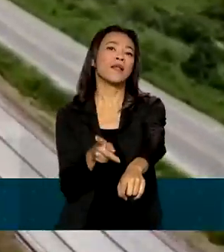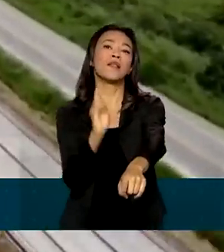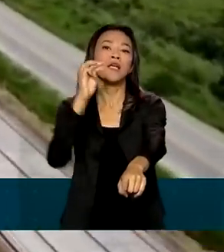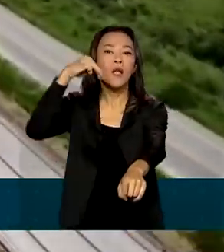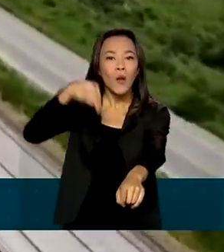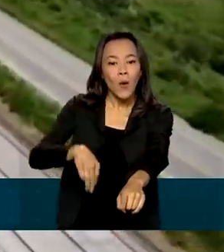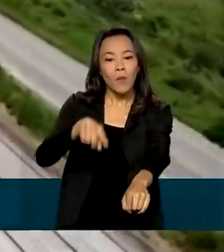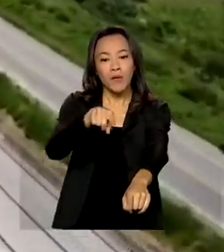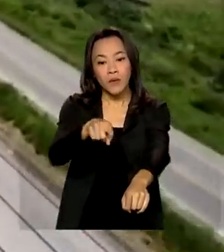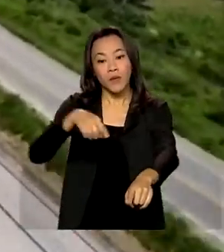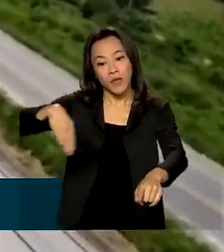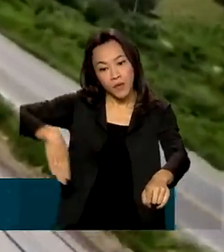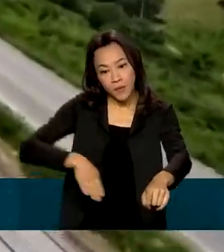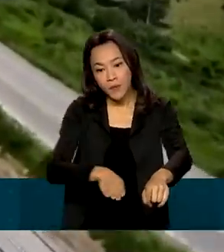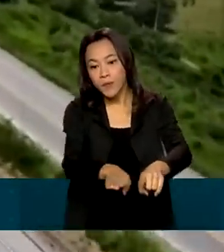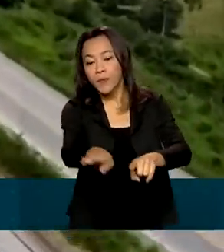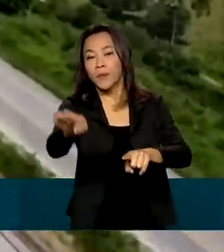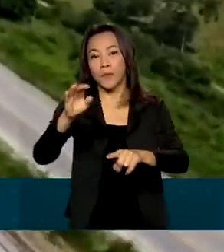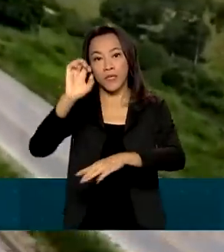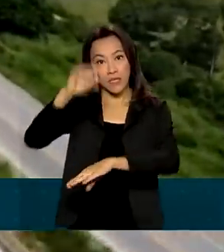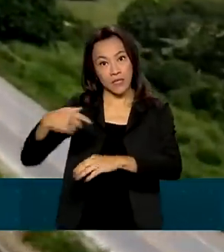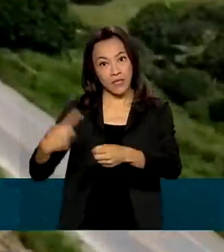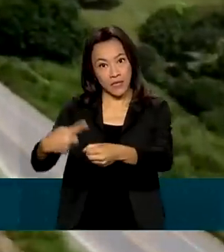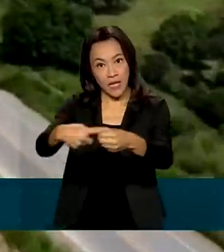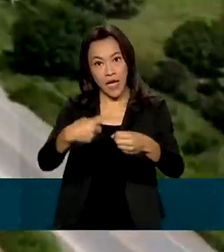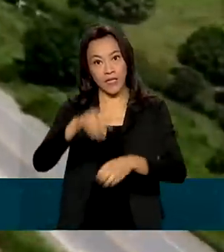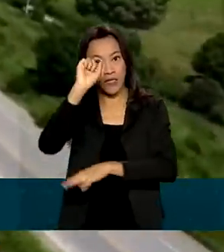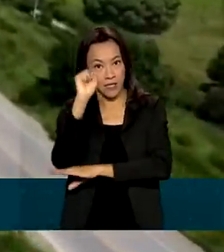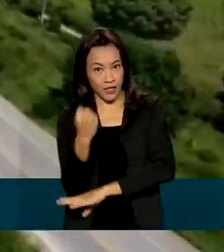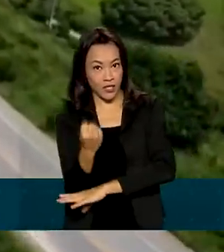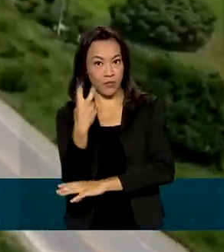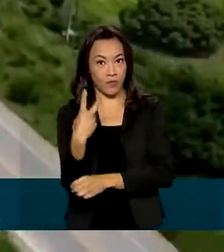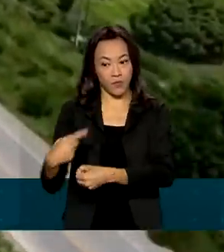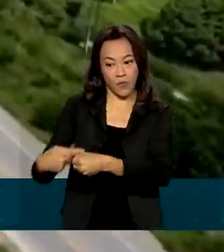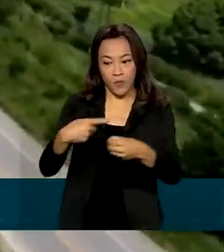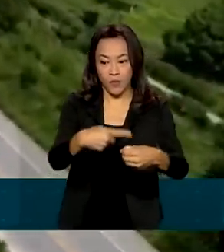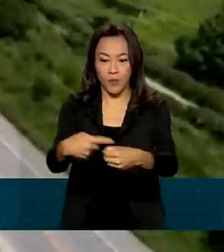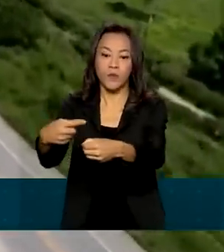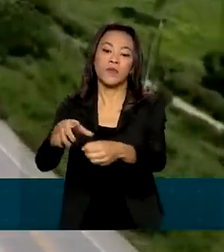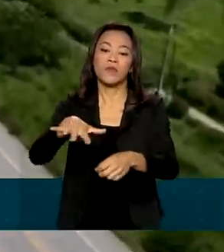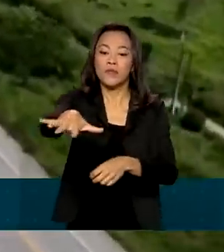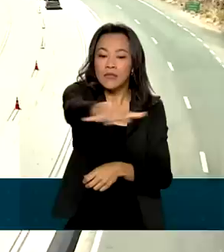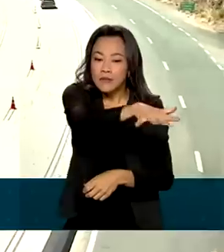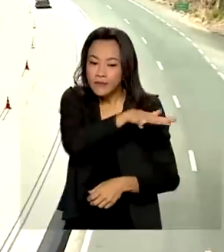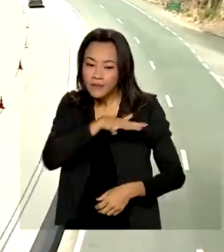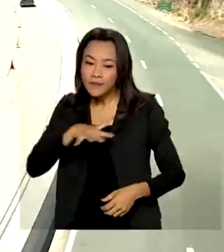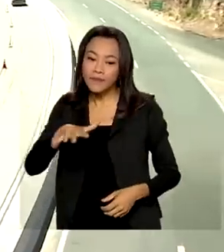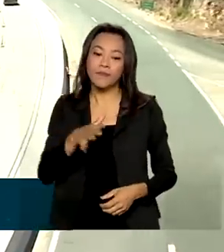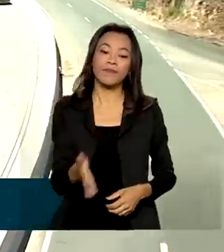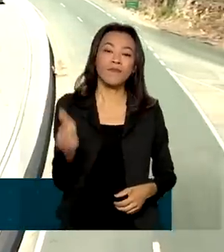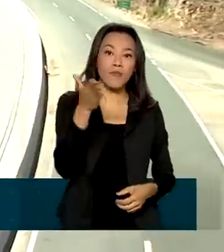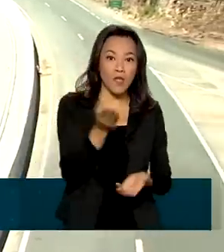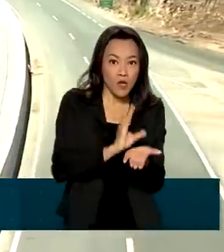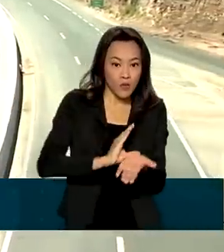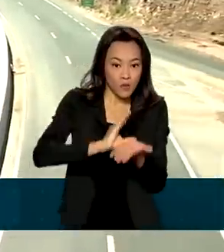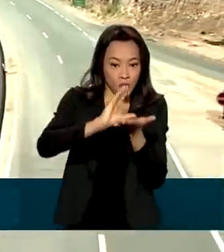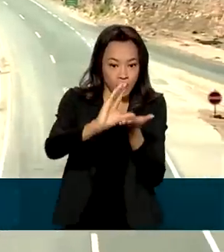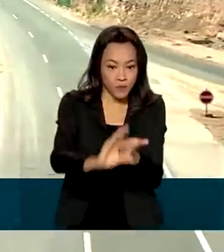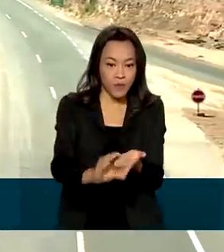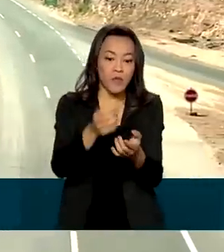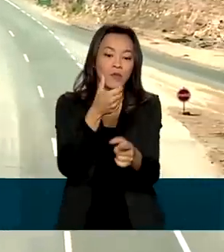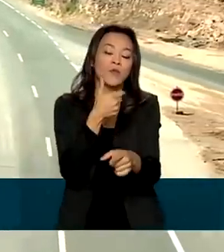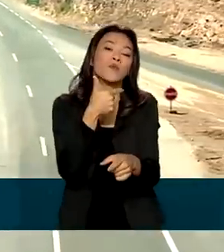trecho que passa pela cidade sergipanas de Propriá e Capela, no Baixo São Francisco. Com investimento de